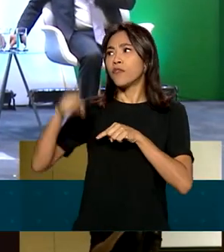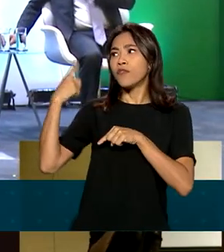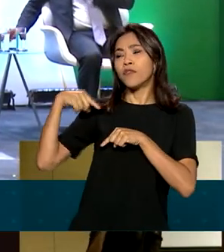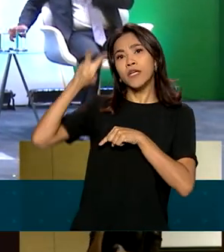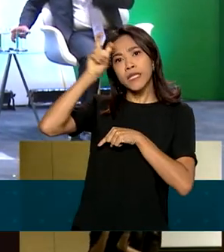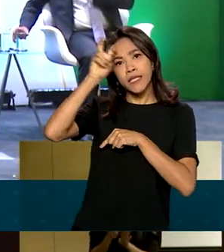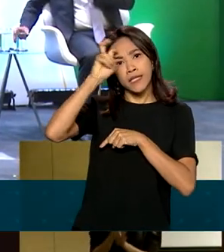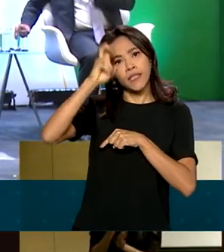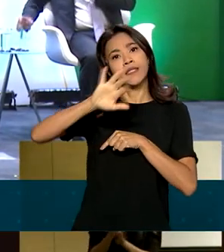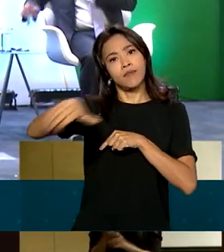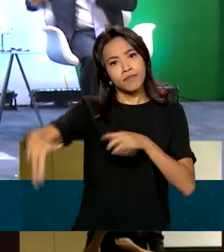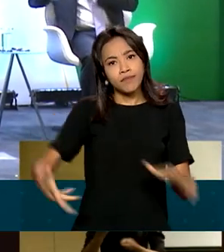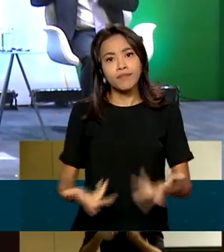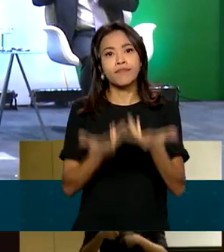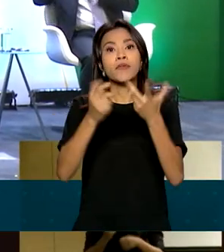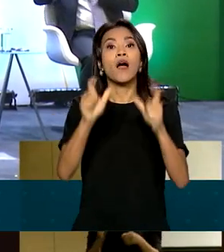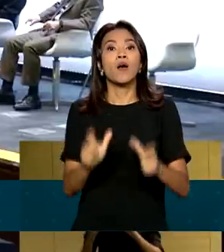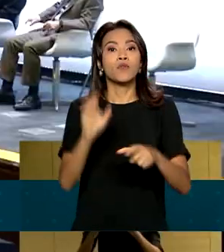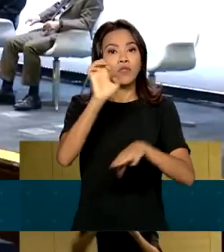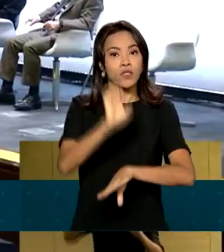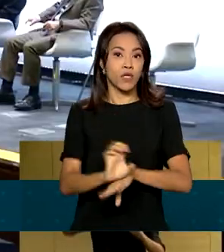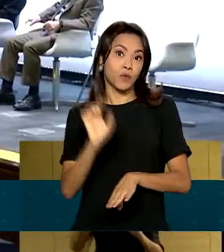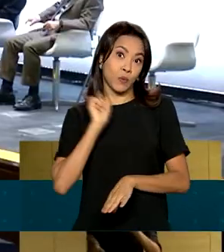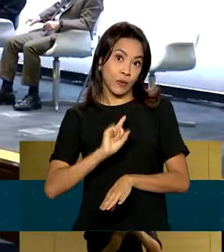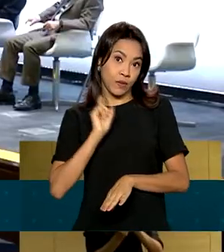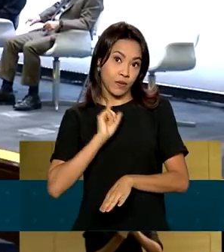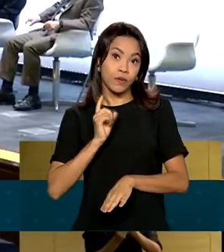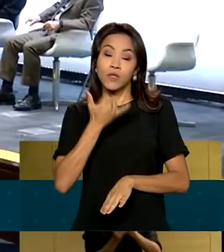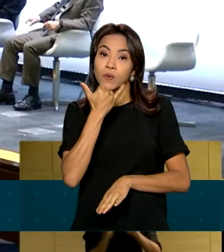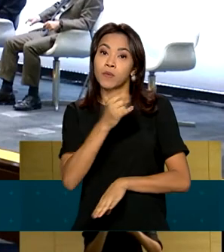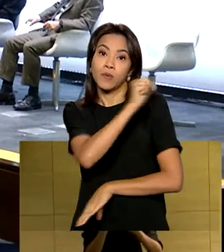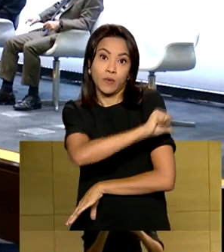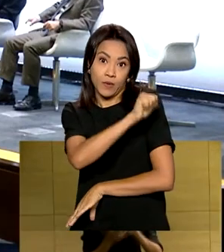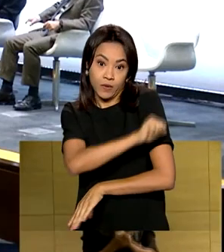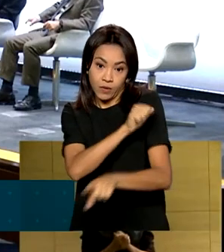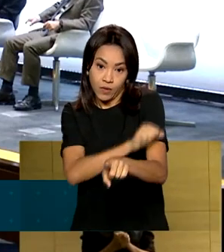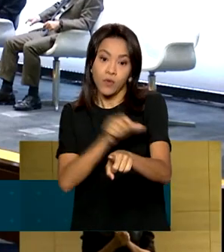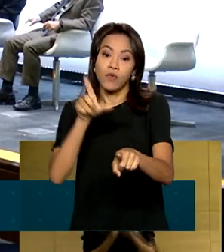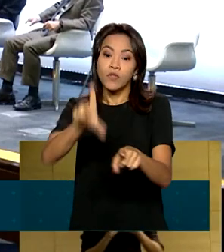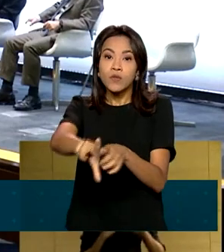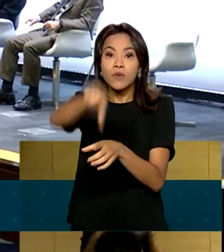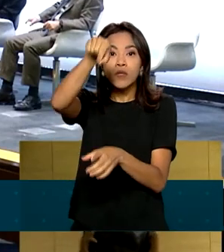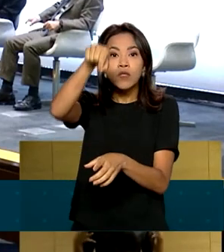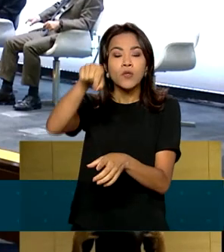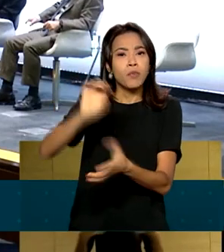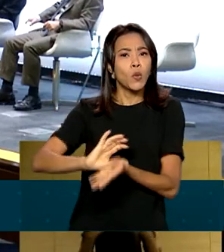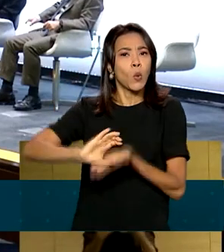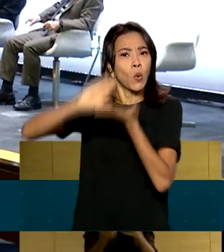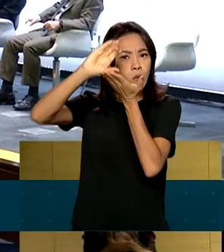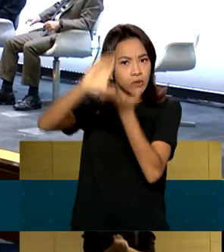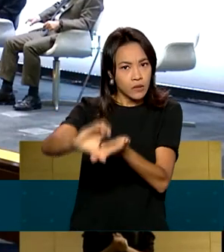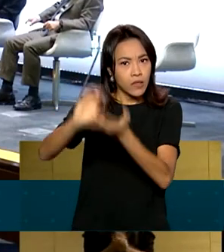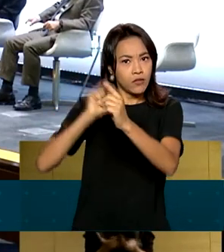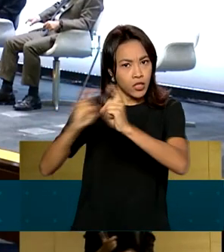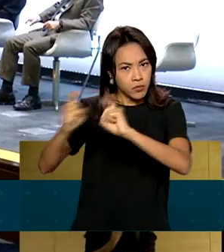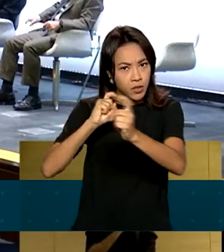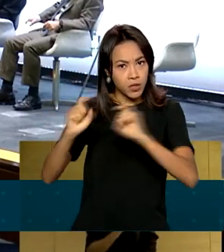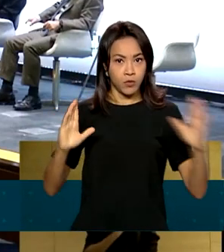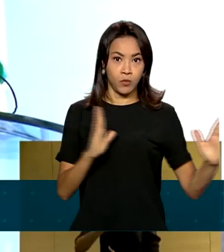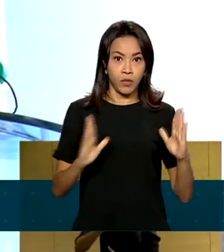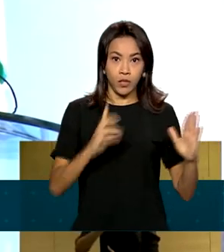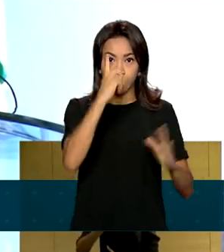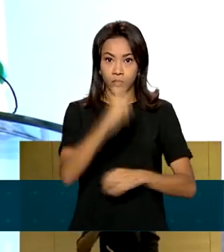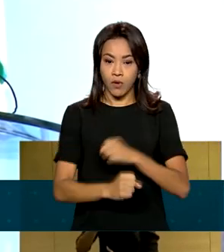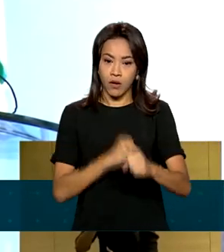na sede da empresa no Rio de Janeiro. Ele foi eleito pelo Conselho de Administração para um mandato de um